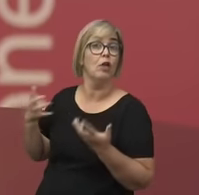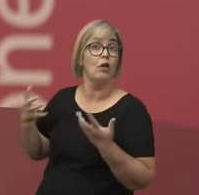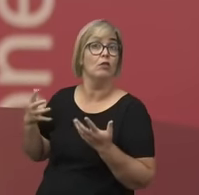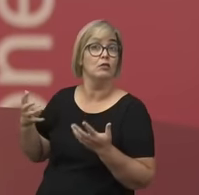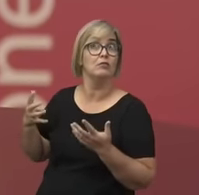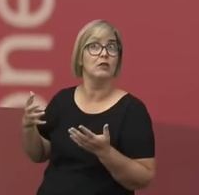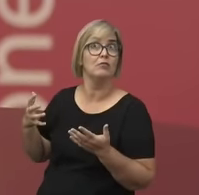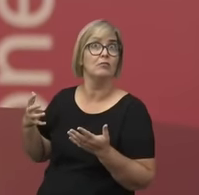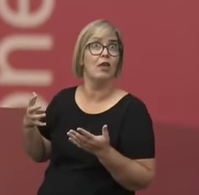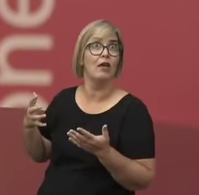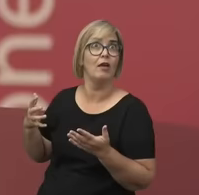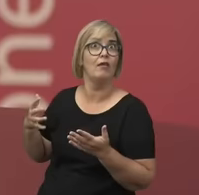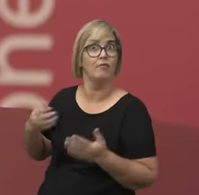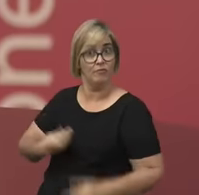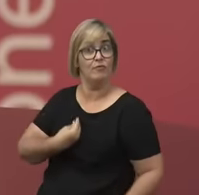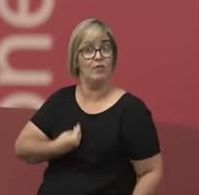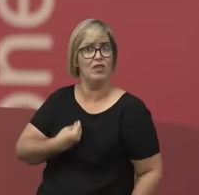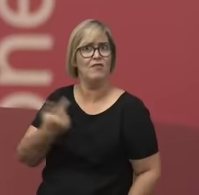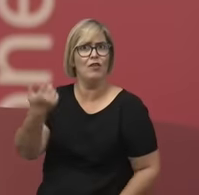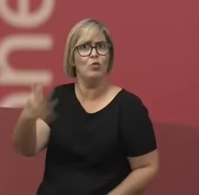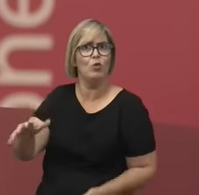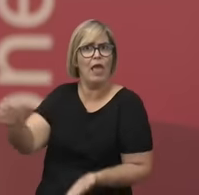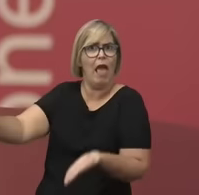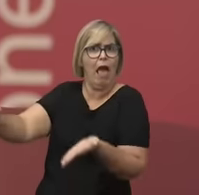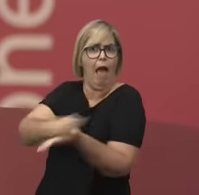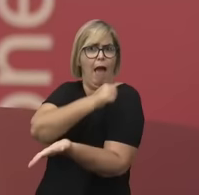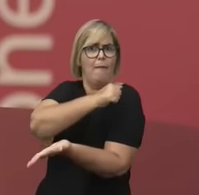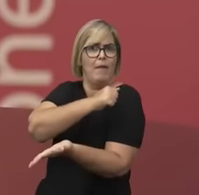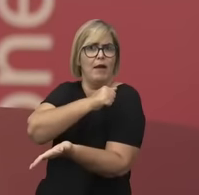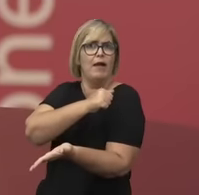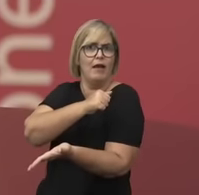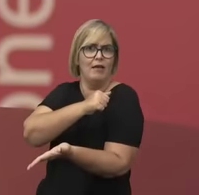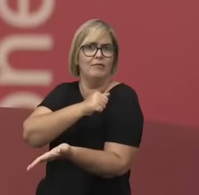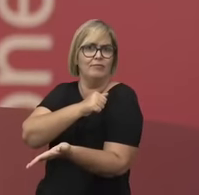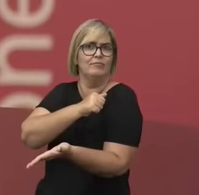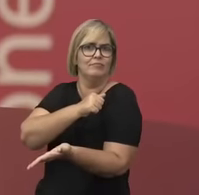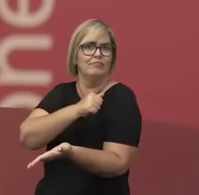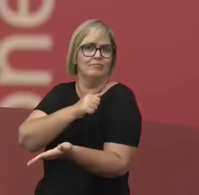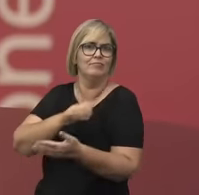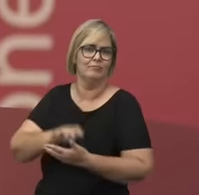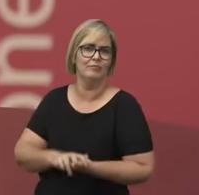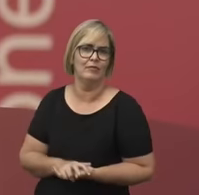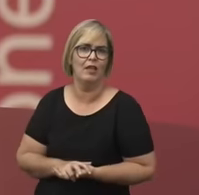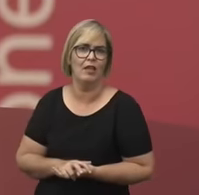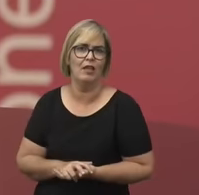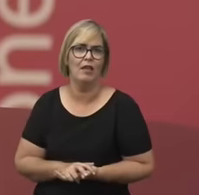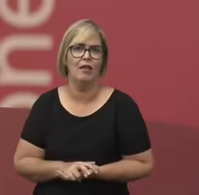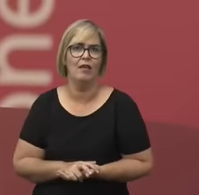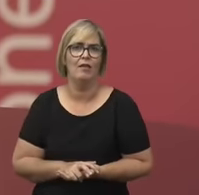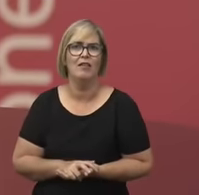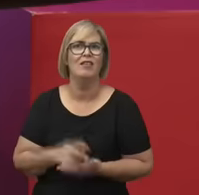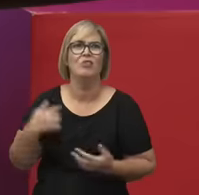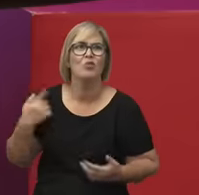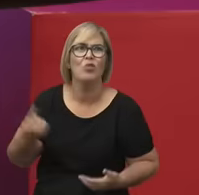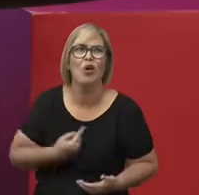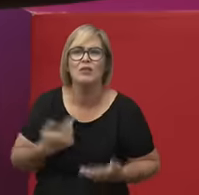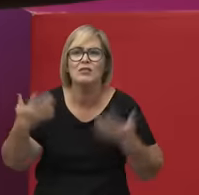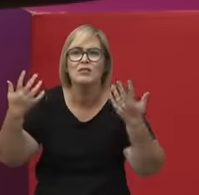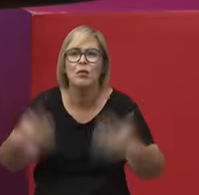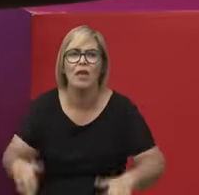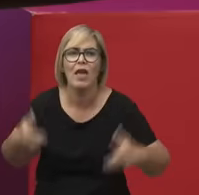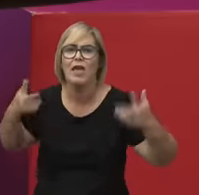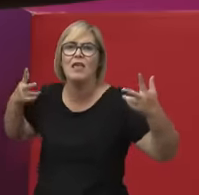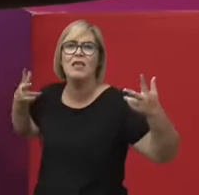apagar, realizar com os autores canônicos a mesma coisa que foi realizada com as mulheres filósofas, não é de interesse